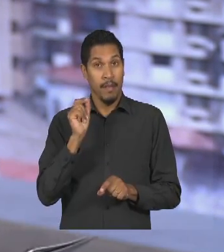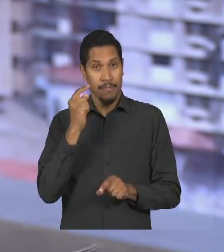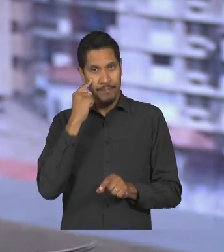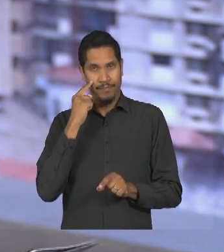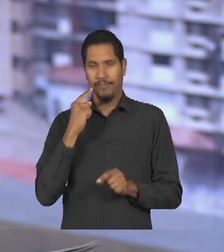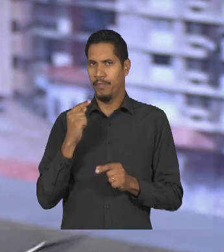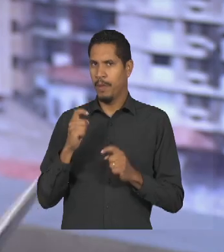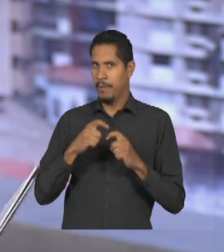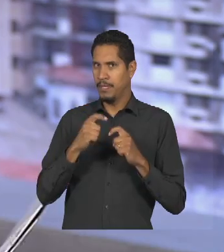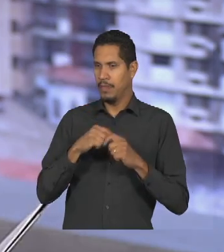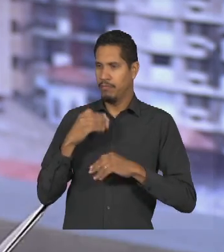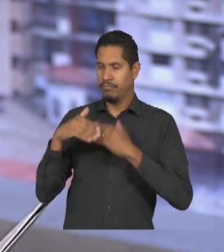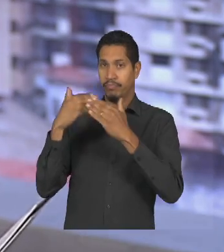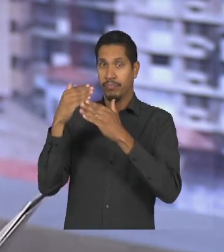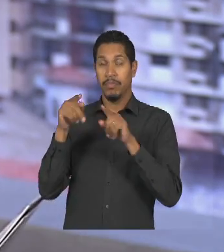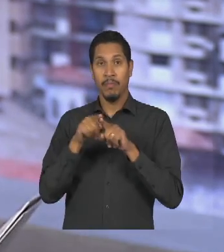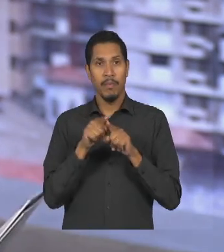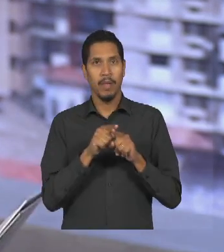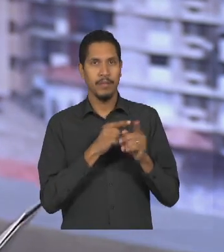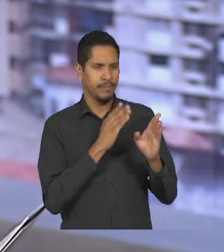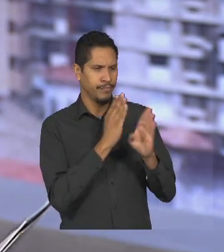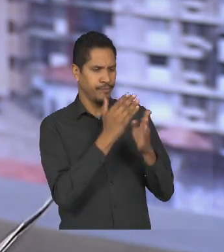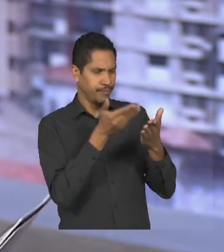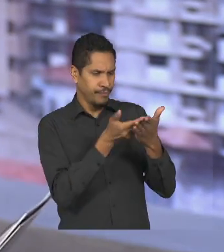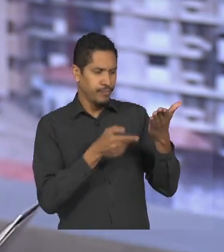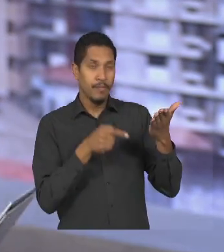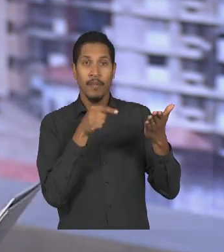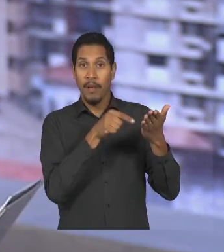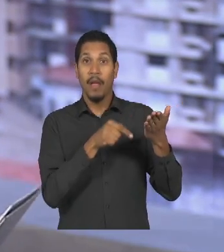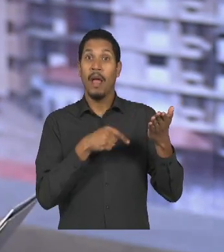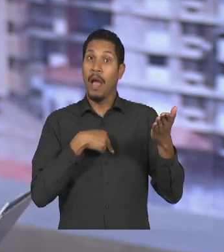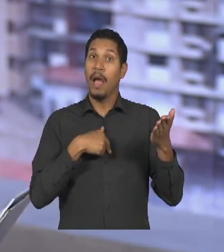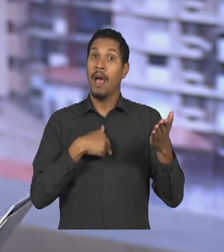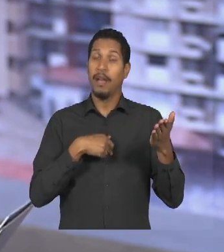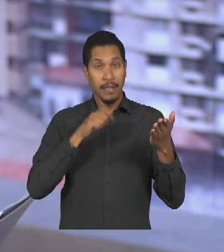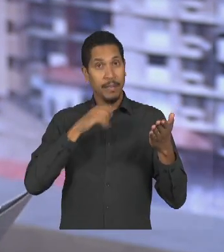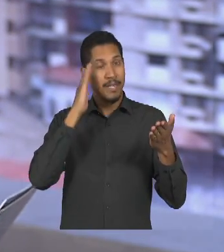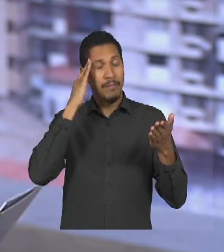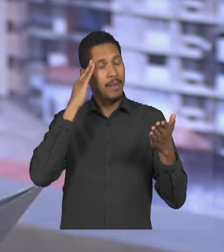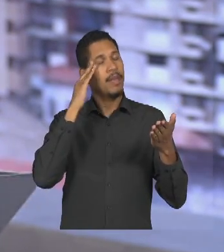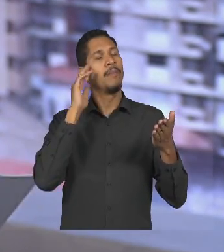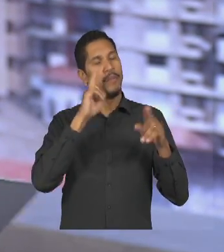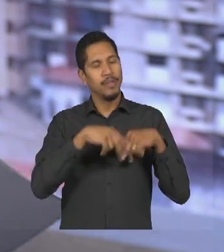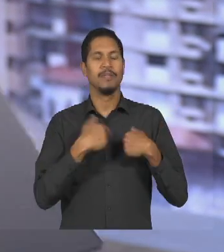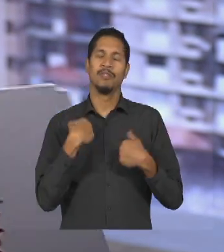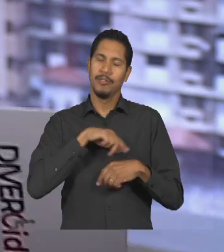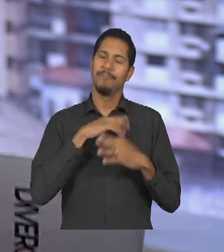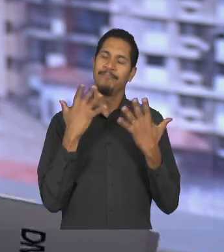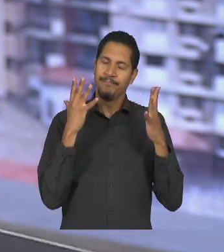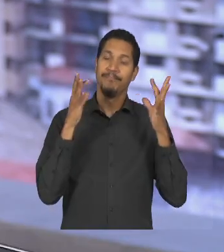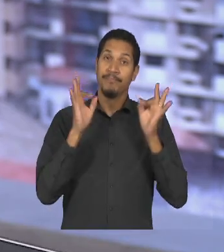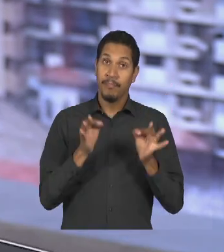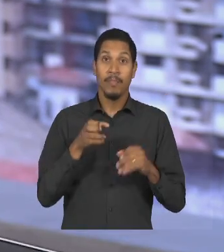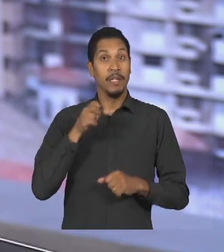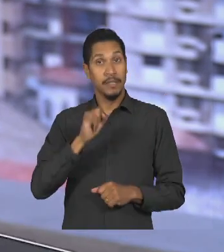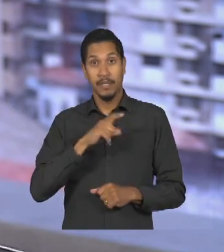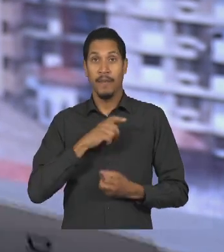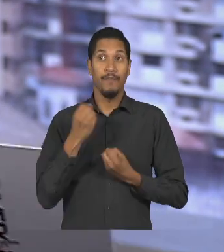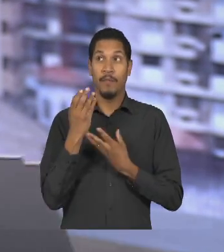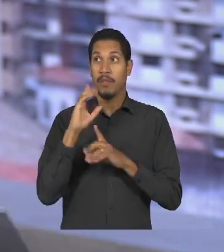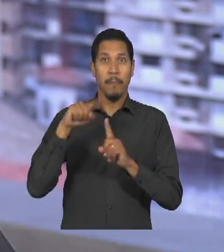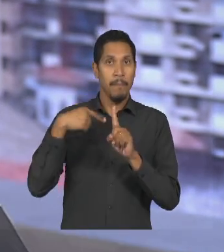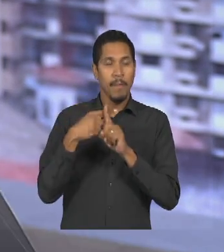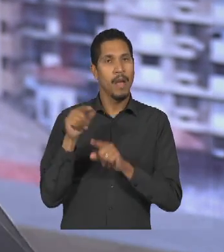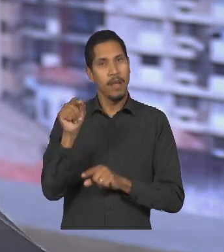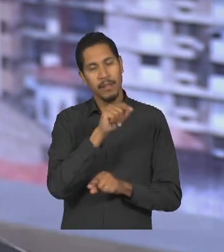avanço da medicina os diagnósticos ficaram mais acessíveis e isso é motivo para a gente comemorar porque quanto mais informação